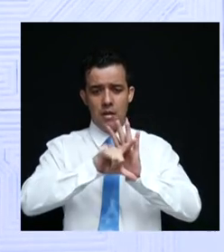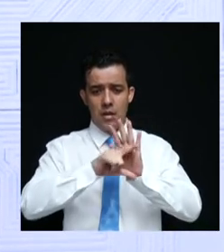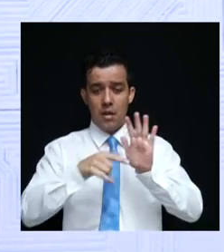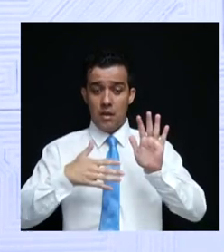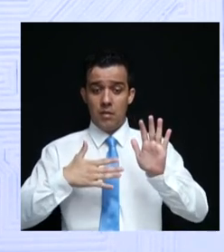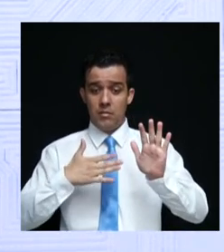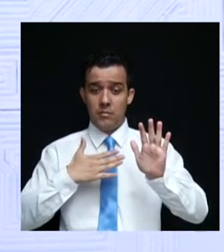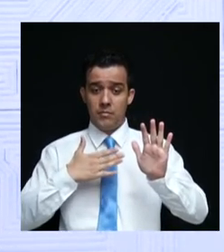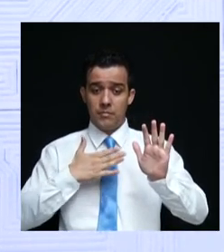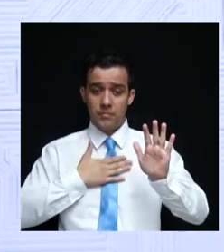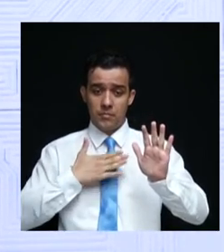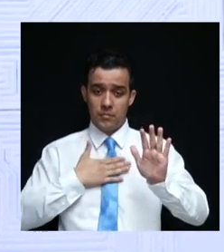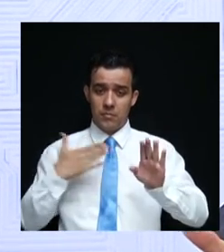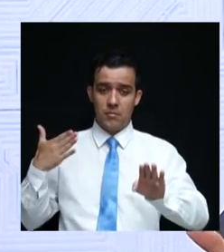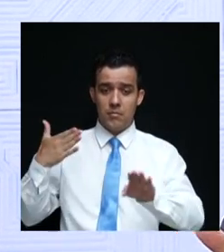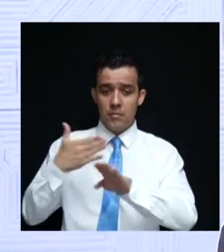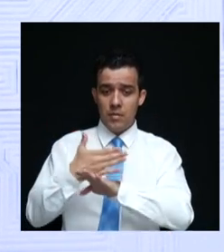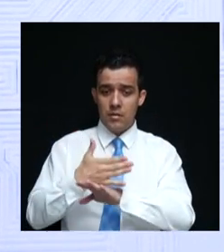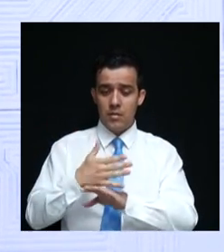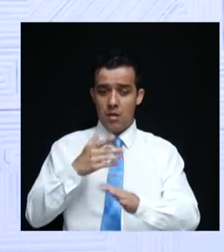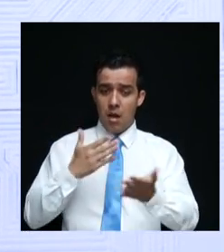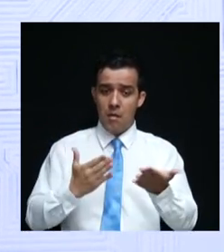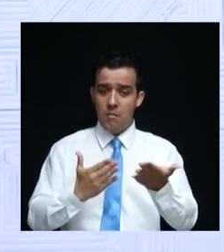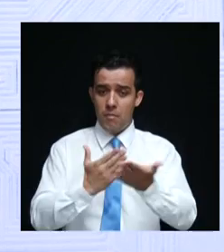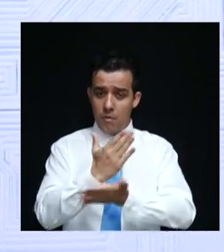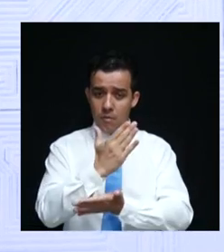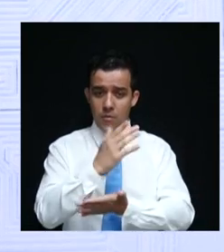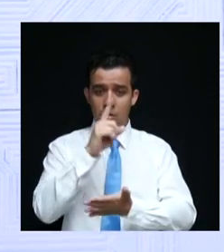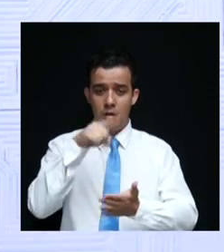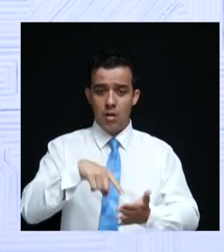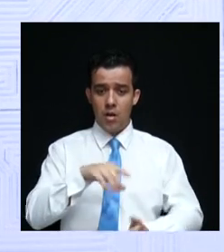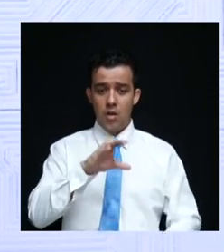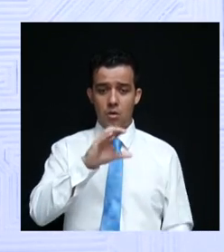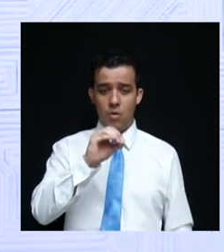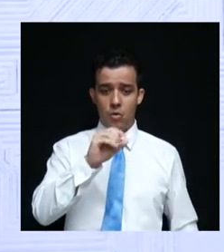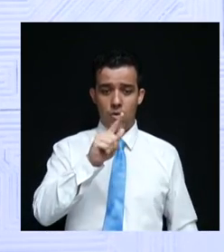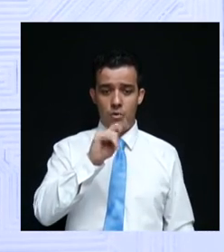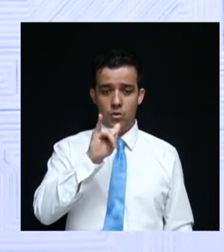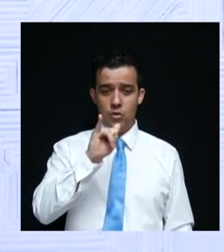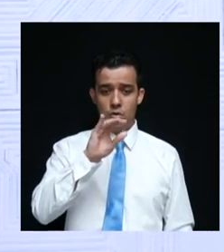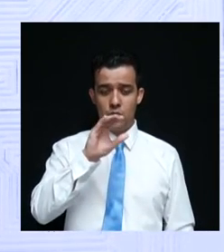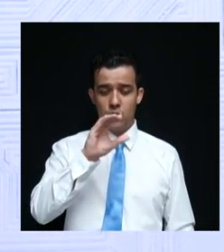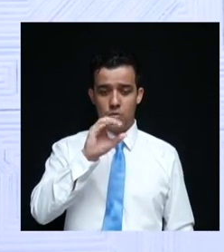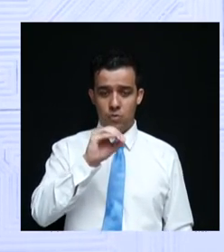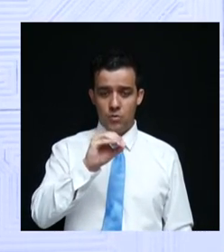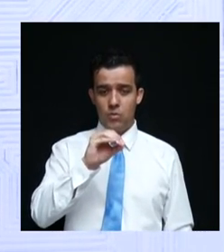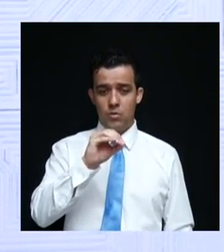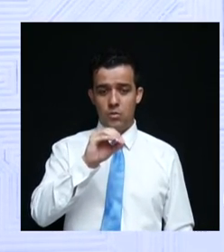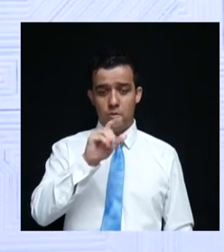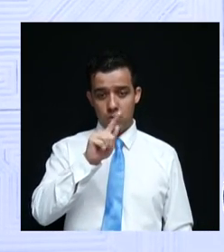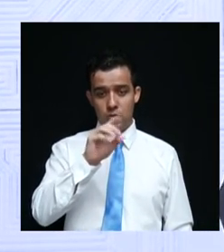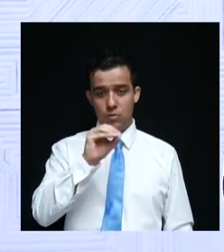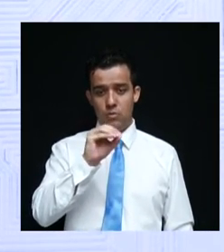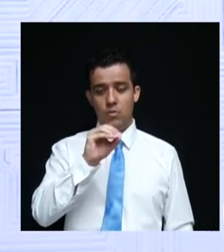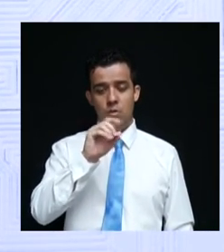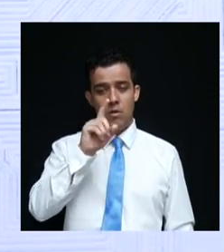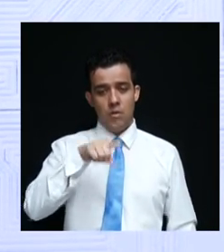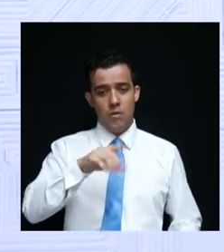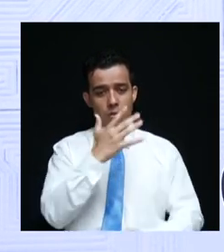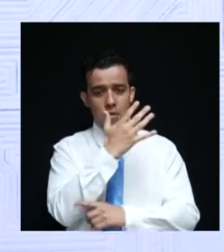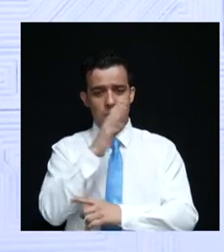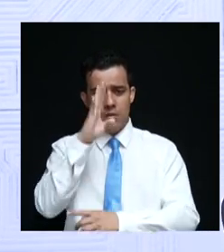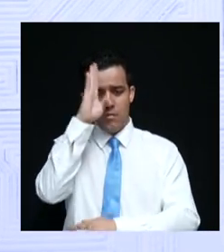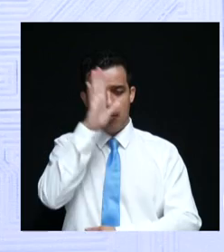participei diretamente e que nós aprovamos. É o Código Florestal Brasileiro. Ele disse que vai cumprir exatamente